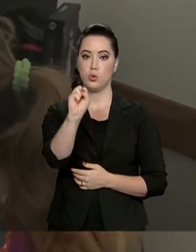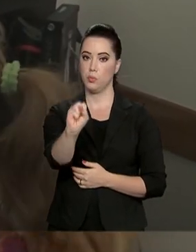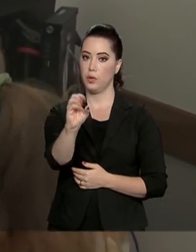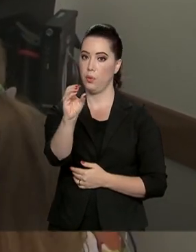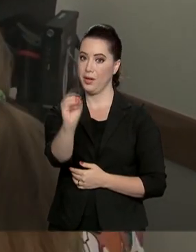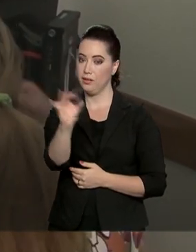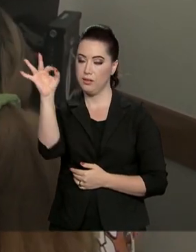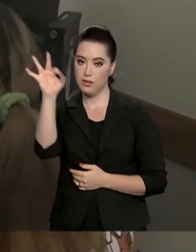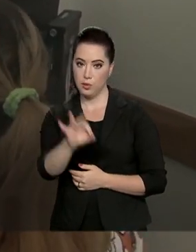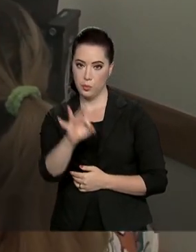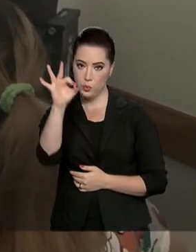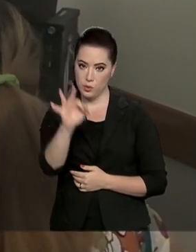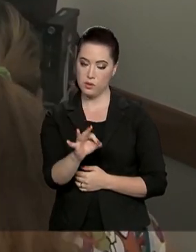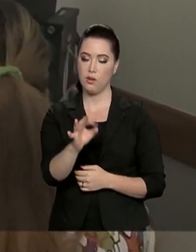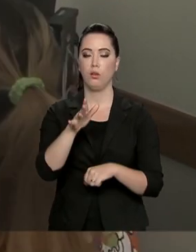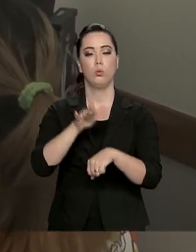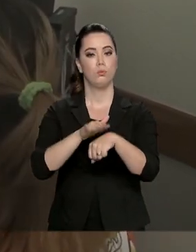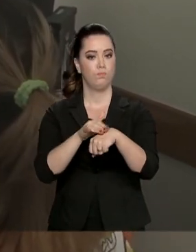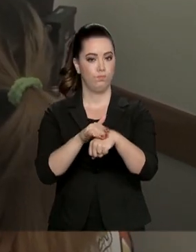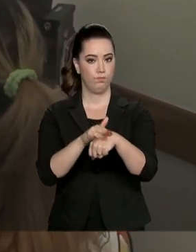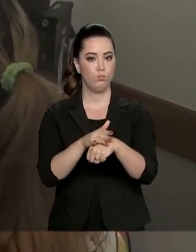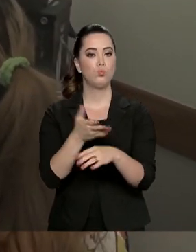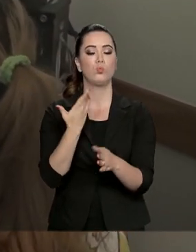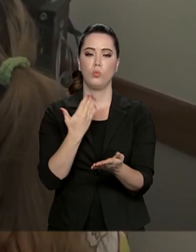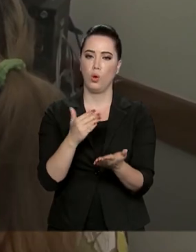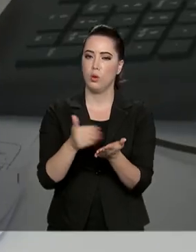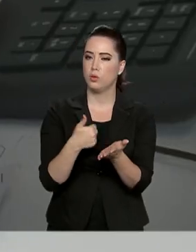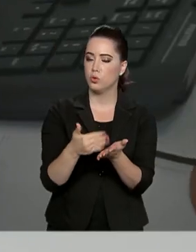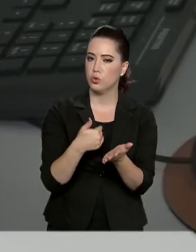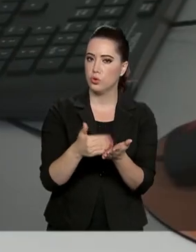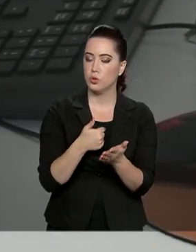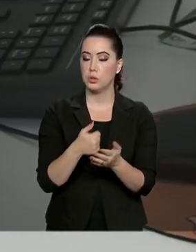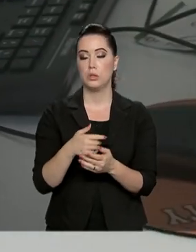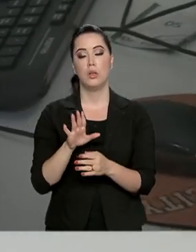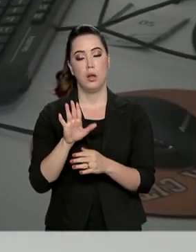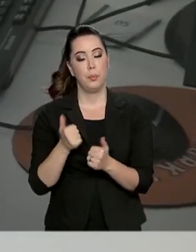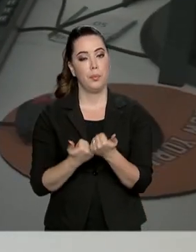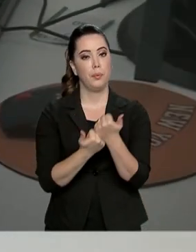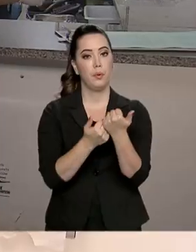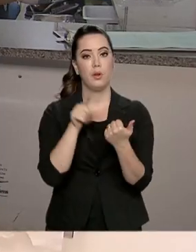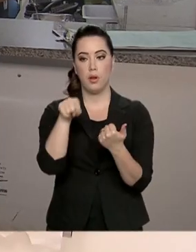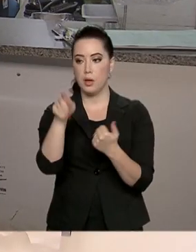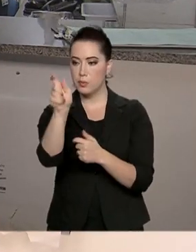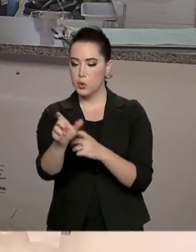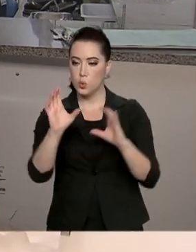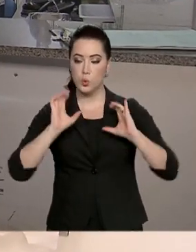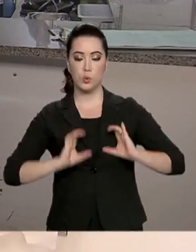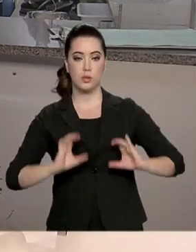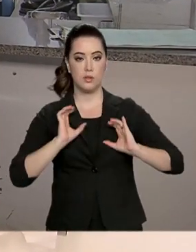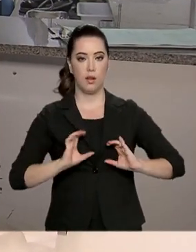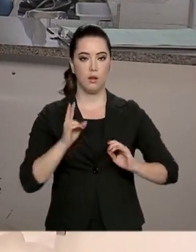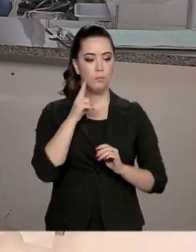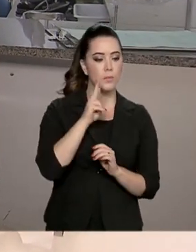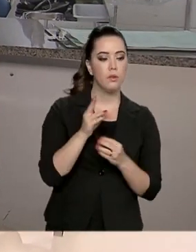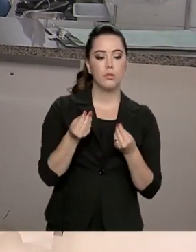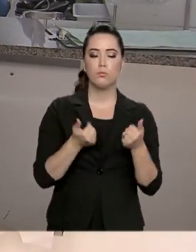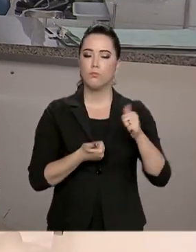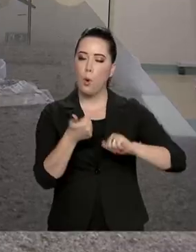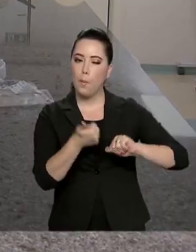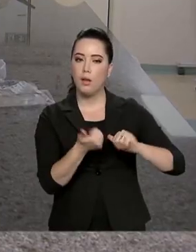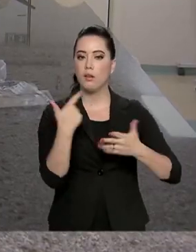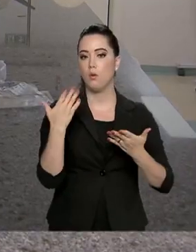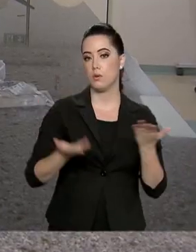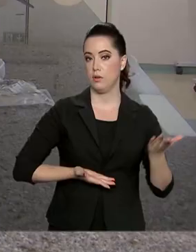desafogar o SUS. A cartilha vai auxiliar o cidadão a fiscalizar os serviços e o profissional de saúde terá